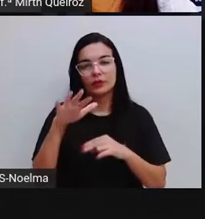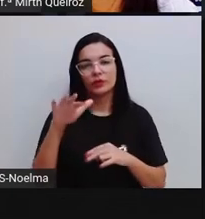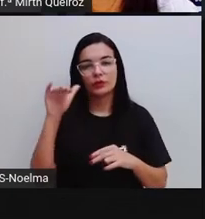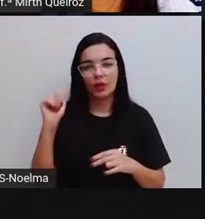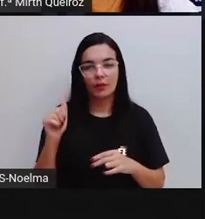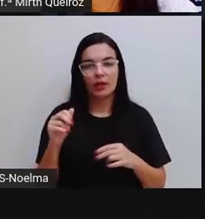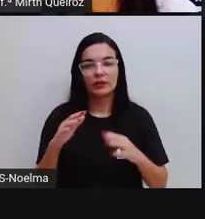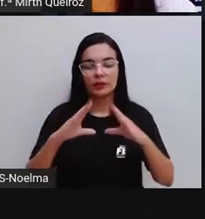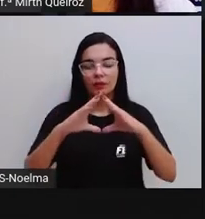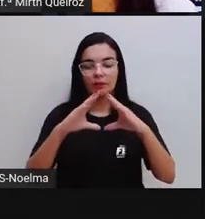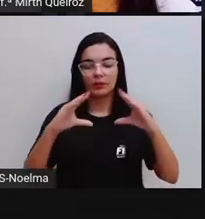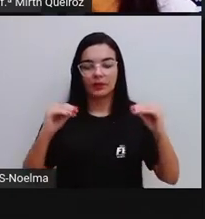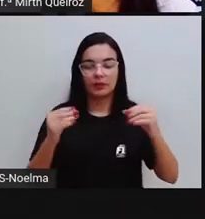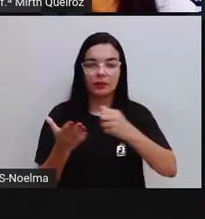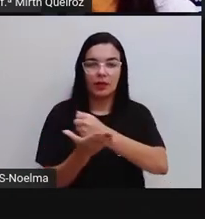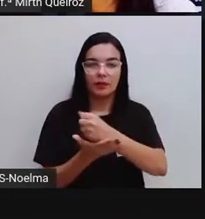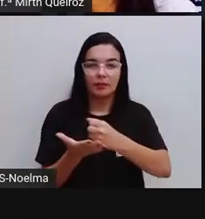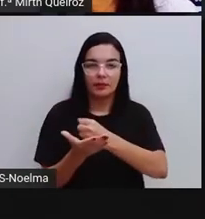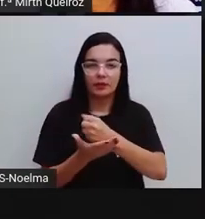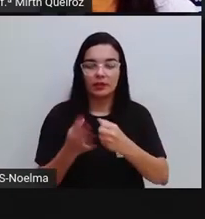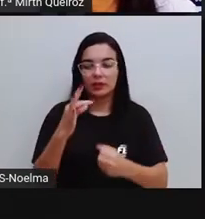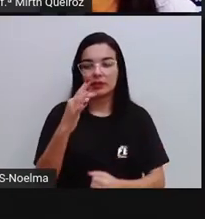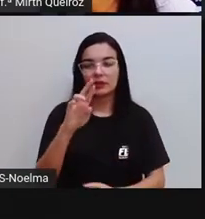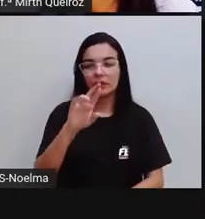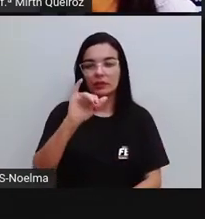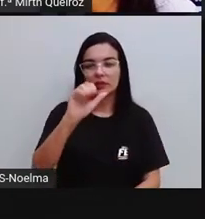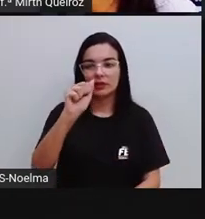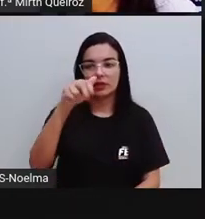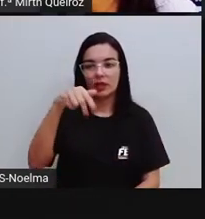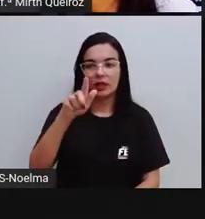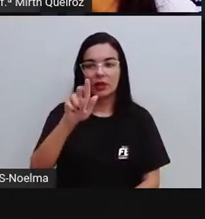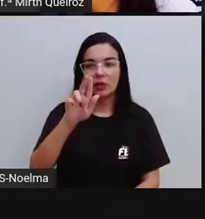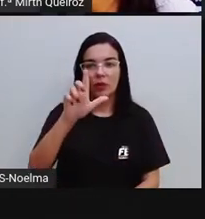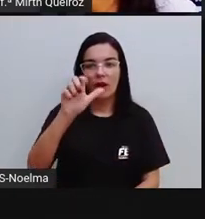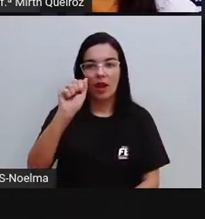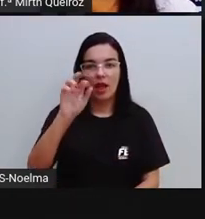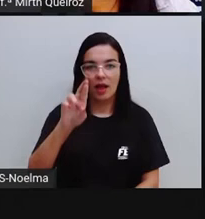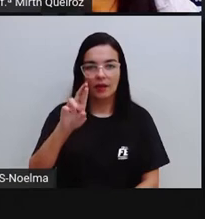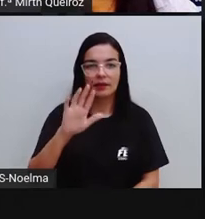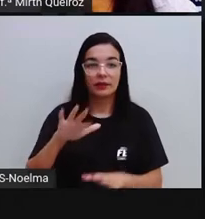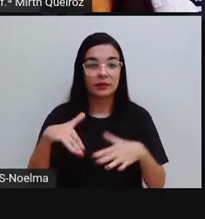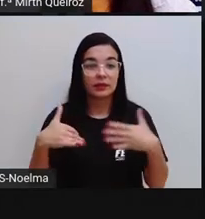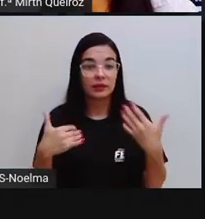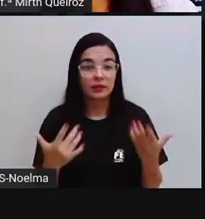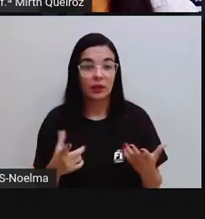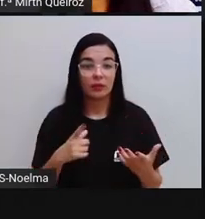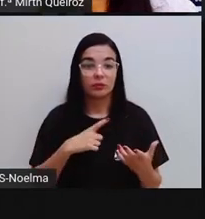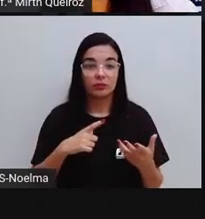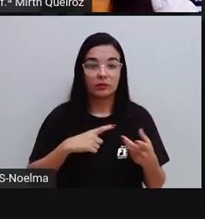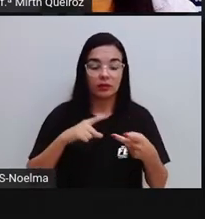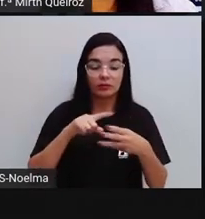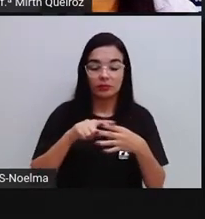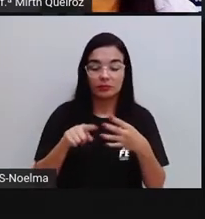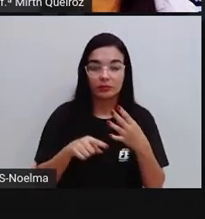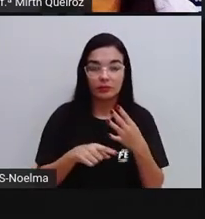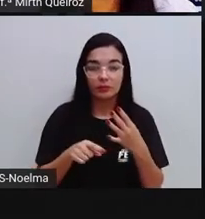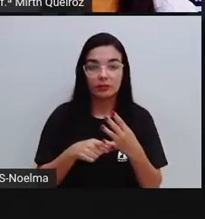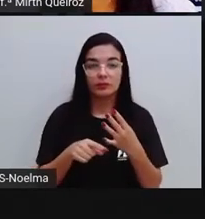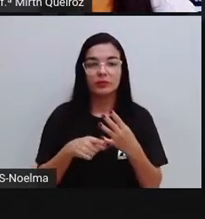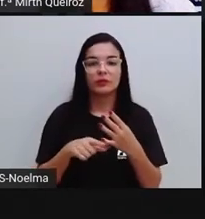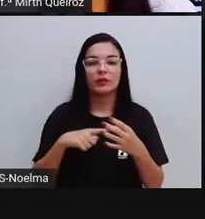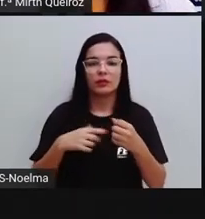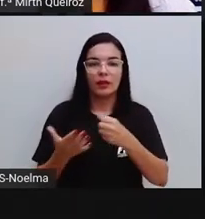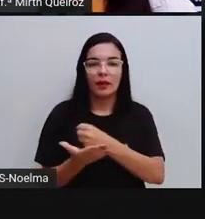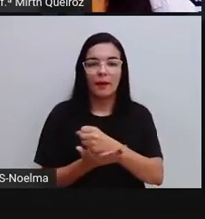pirâmide de base triangular. Então, tanto o cubo como a pirâmide de base quadrangular,